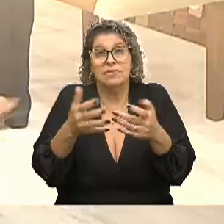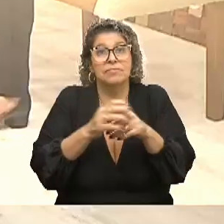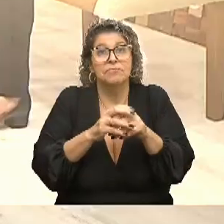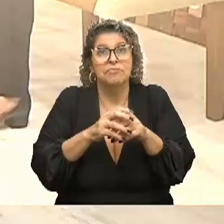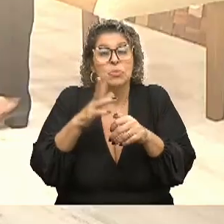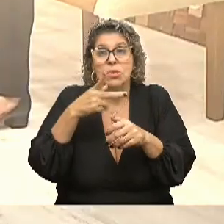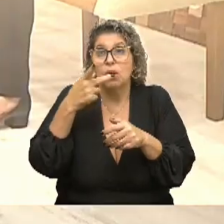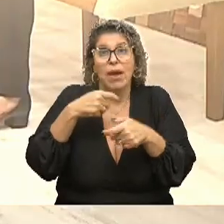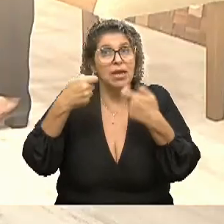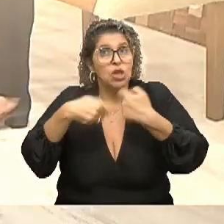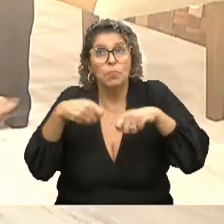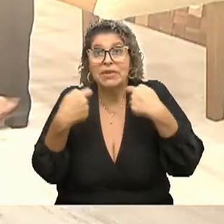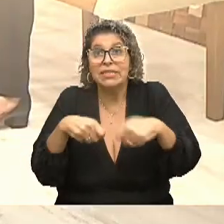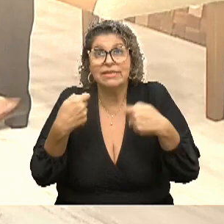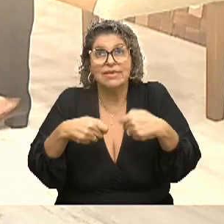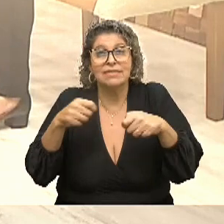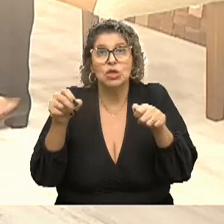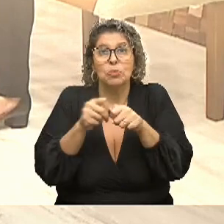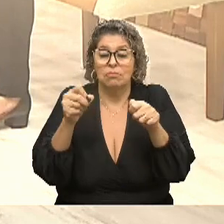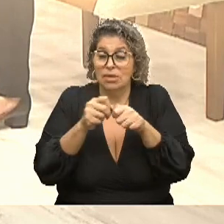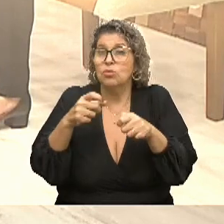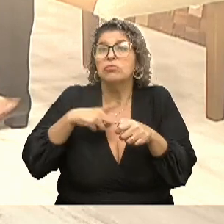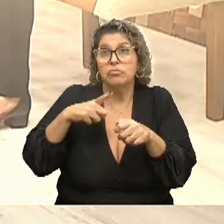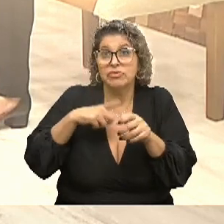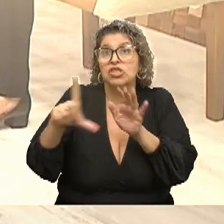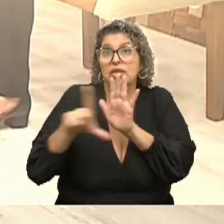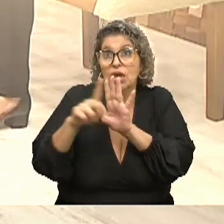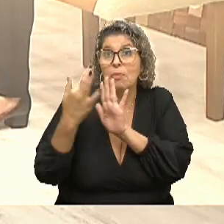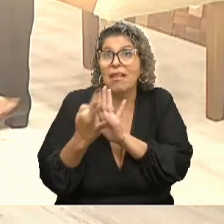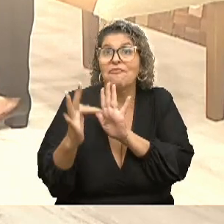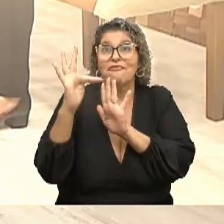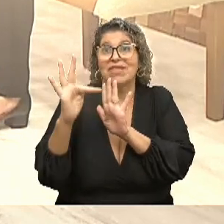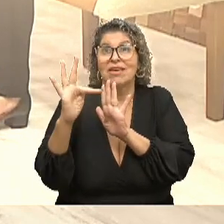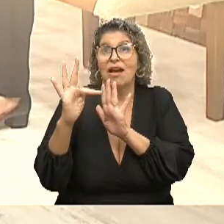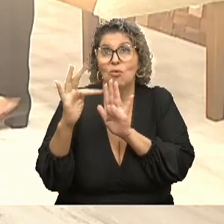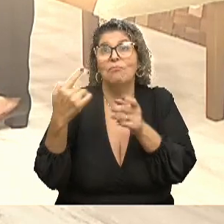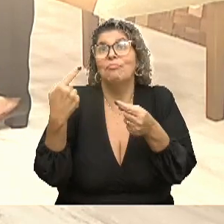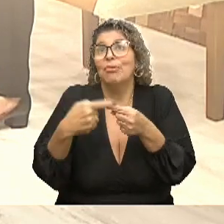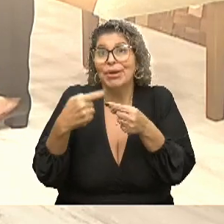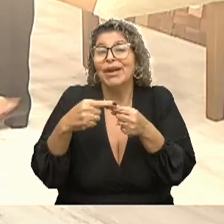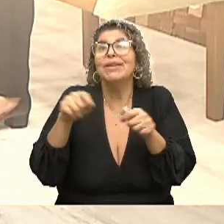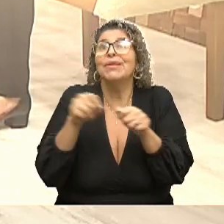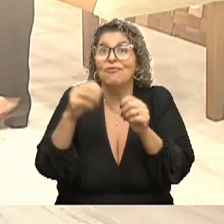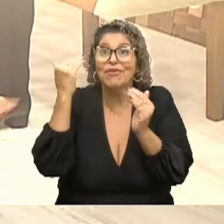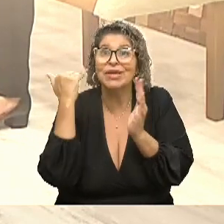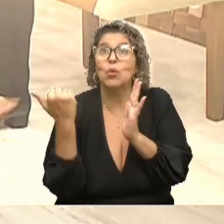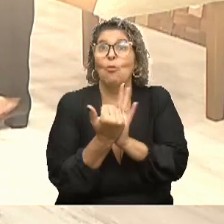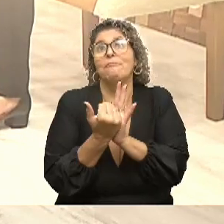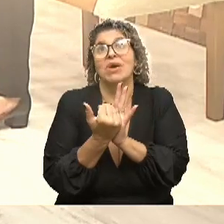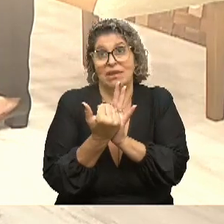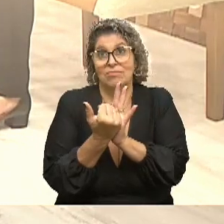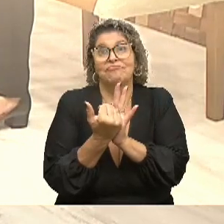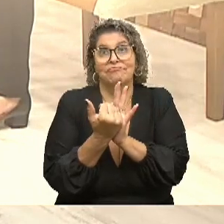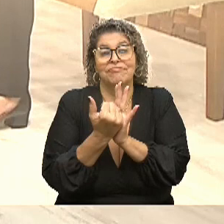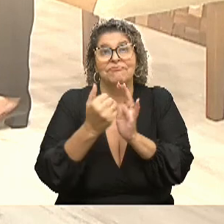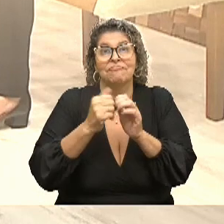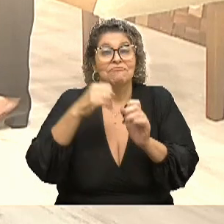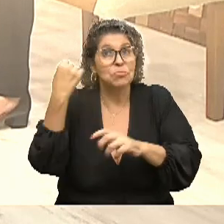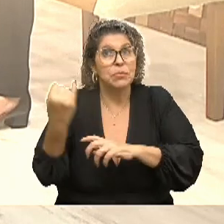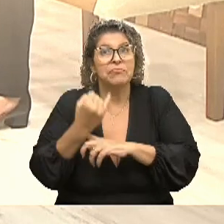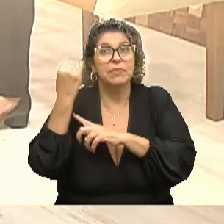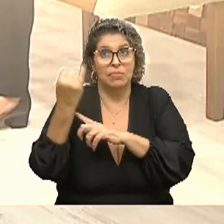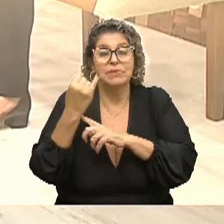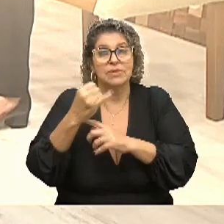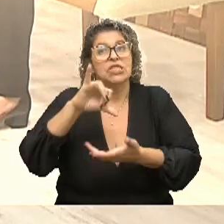Não é que não precise. É que quando você já tem uma lei federal, por que não aplicá-la? Então, é importante